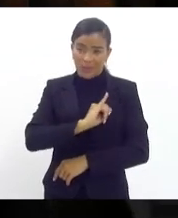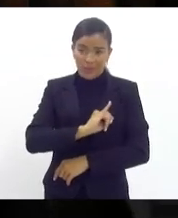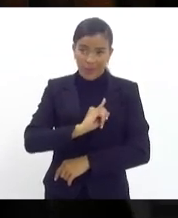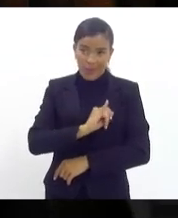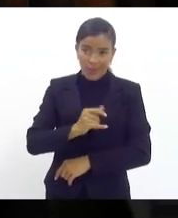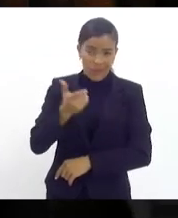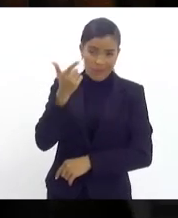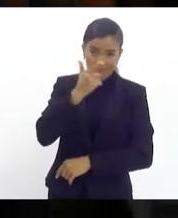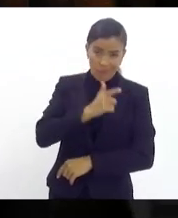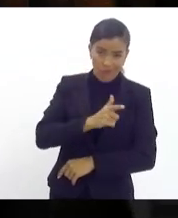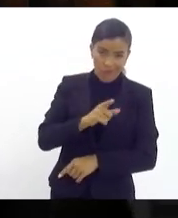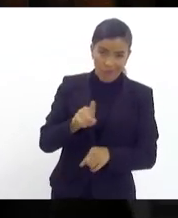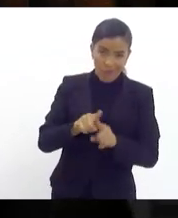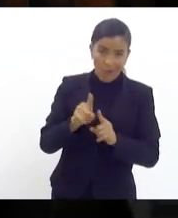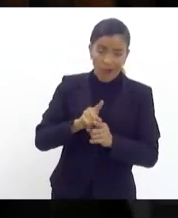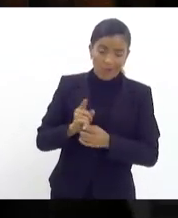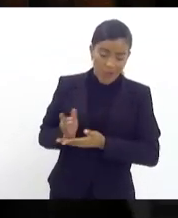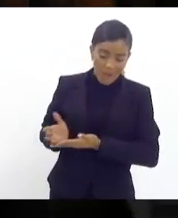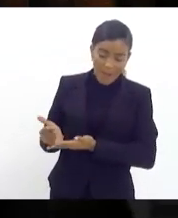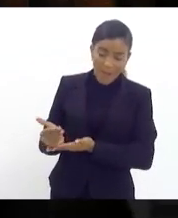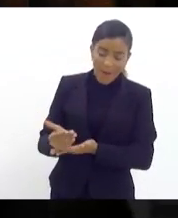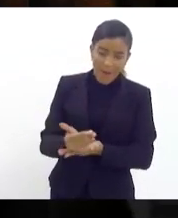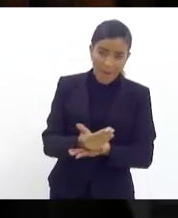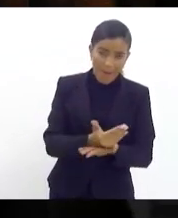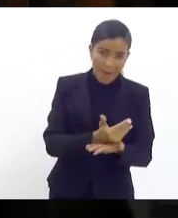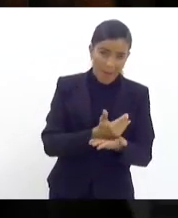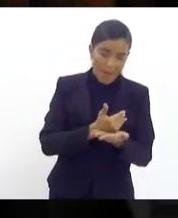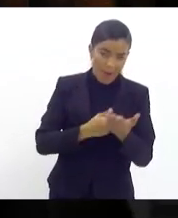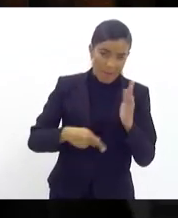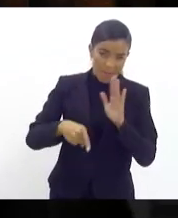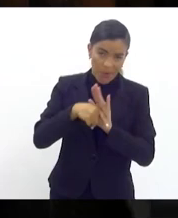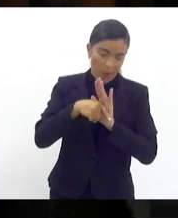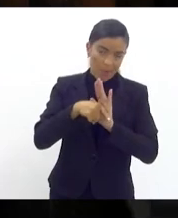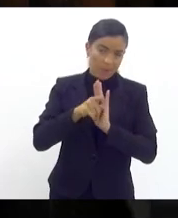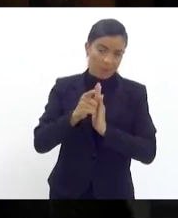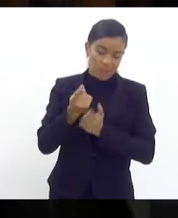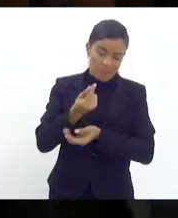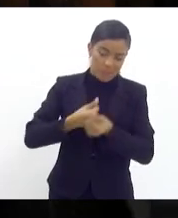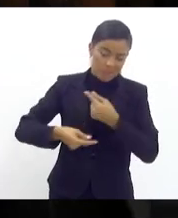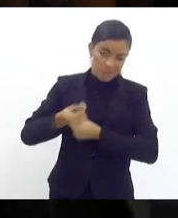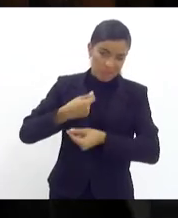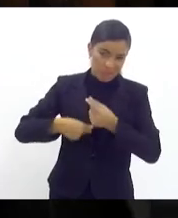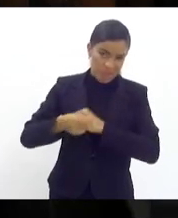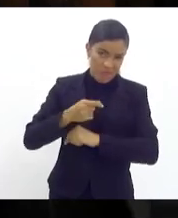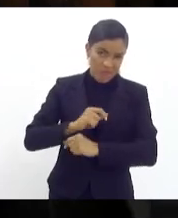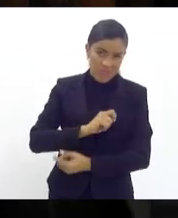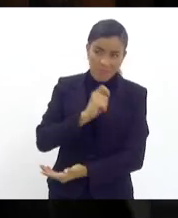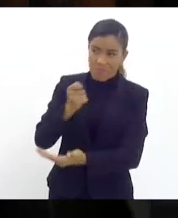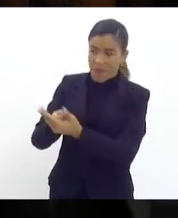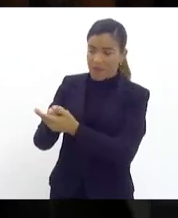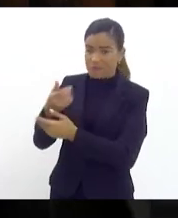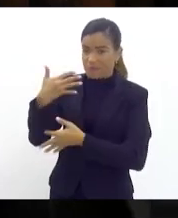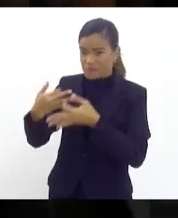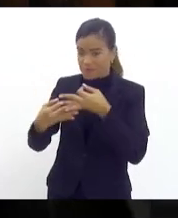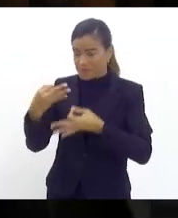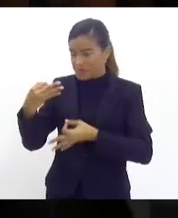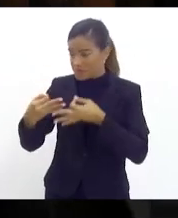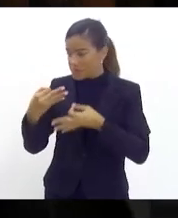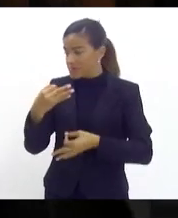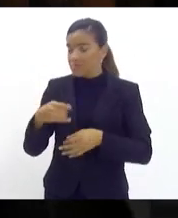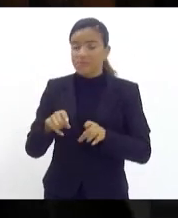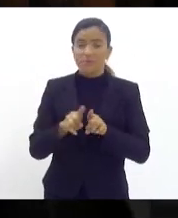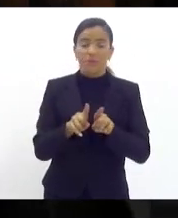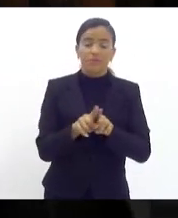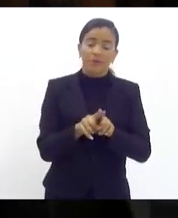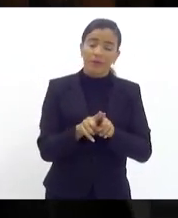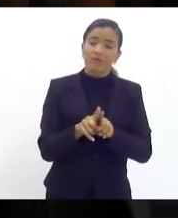receitas do município vão ser vão ser depositadas em juízo e e isso vai